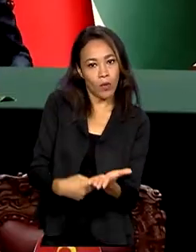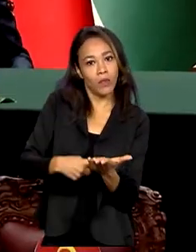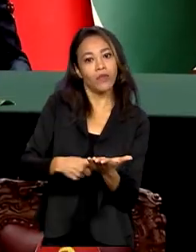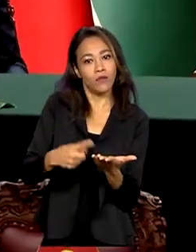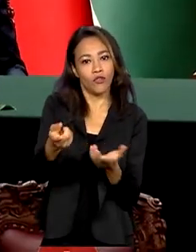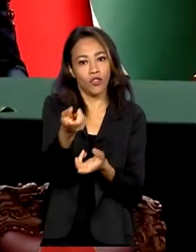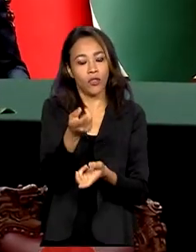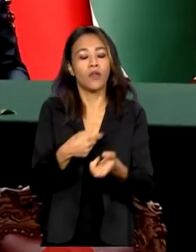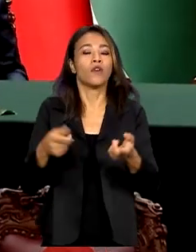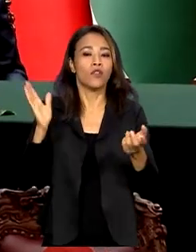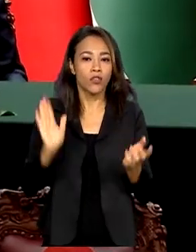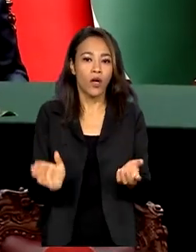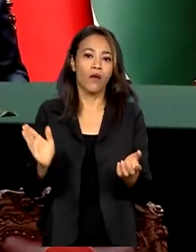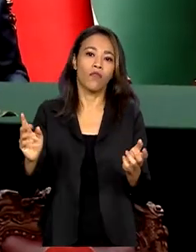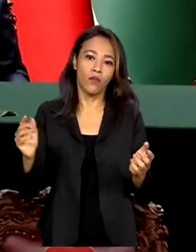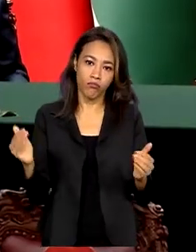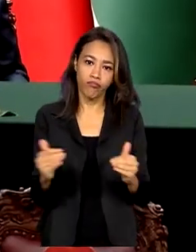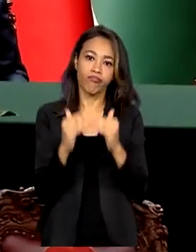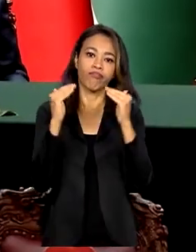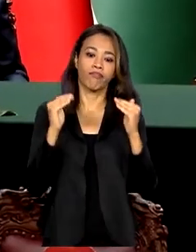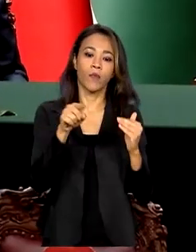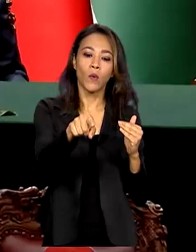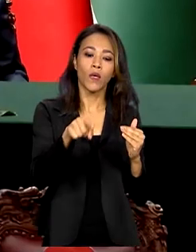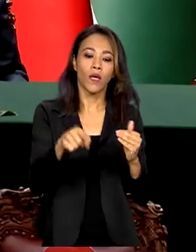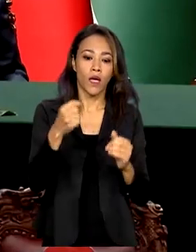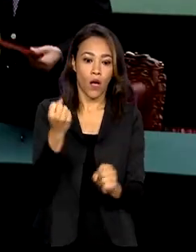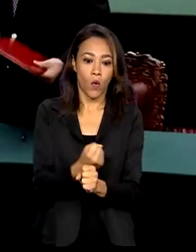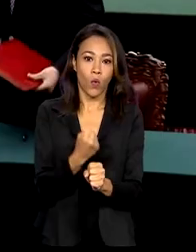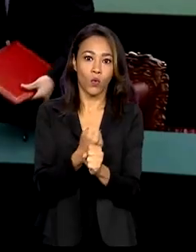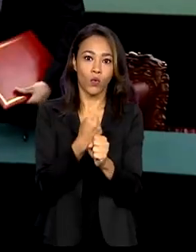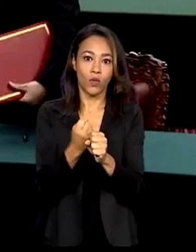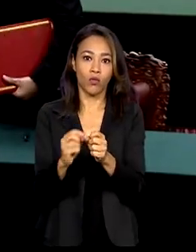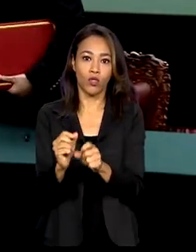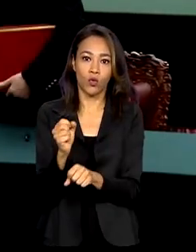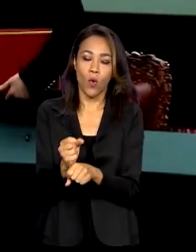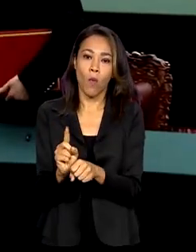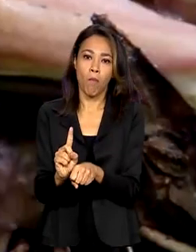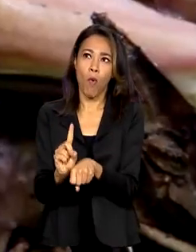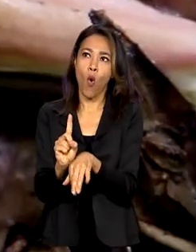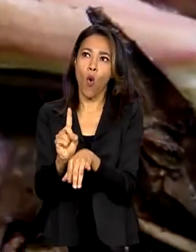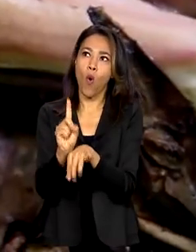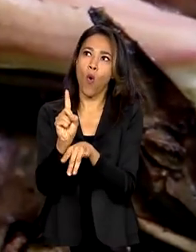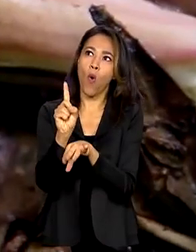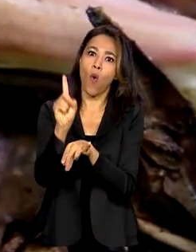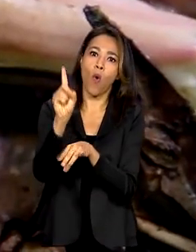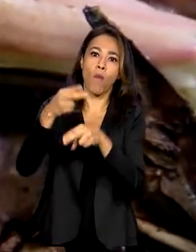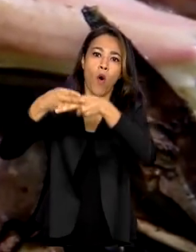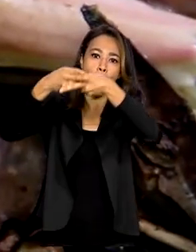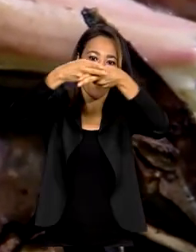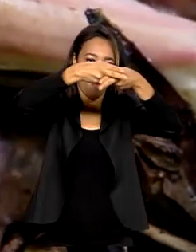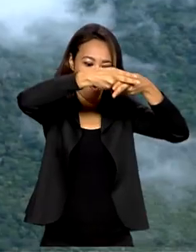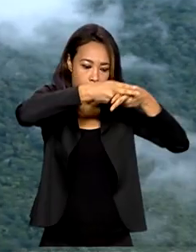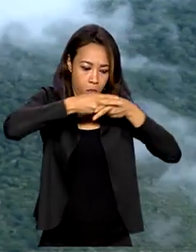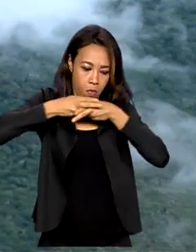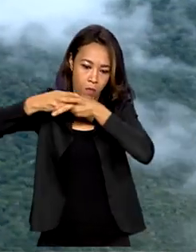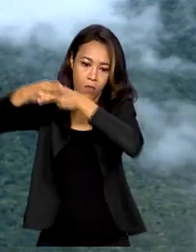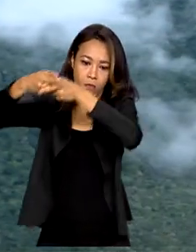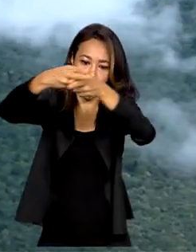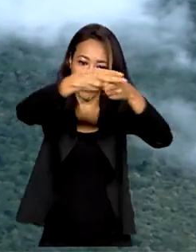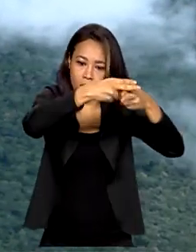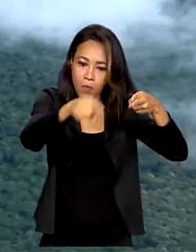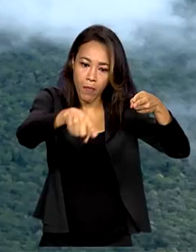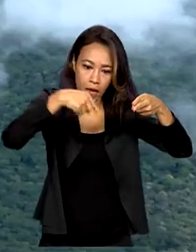Entre eles, o que prevê a construção de um satélite com tecnologia inovadora para monitorar biomas como a